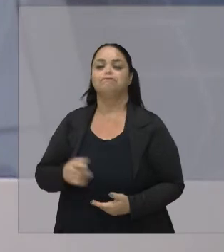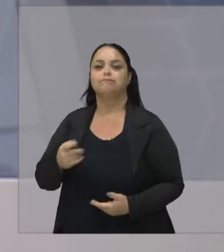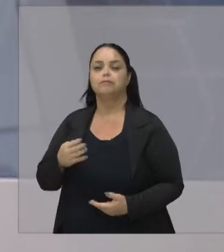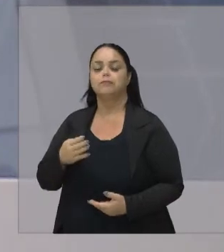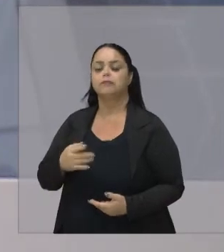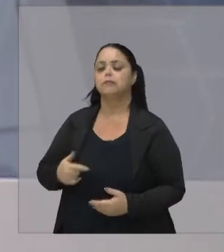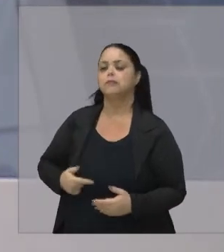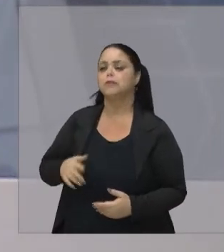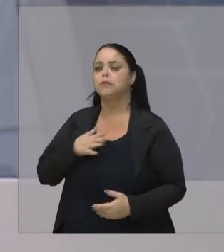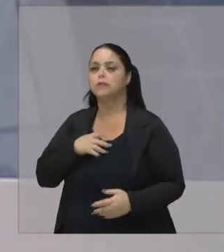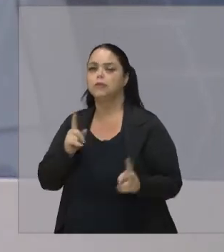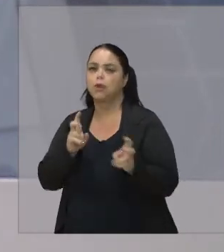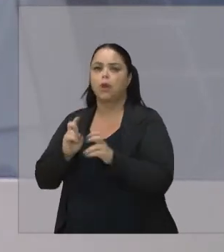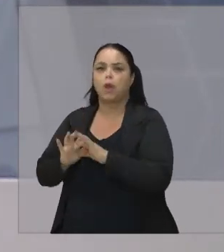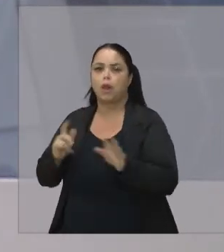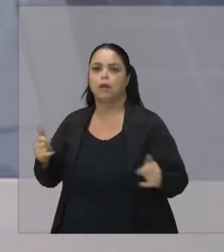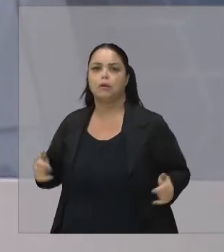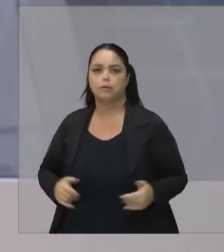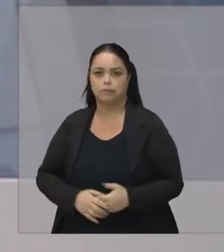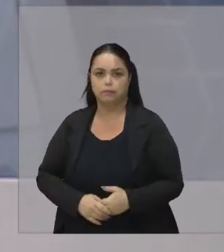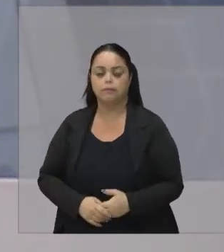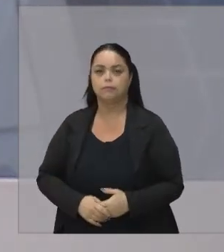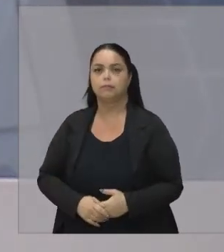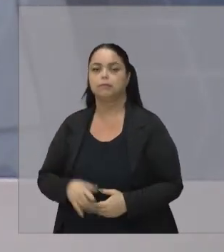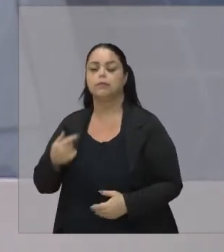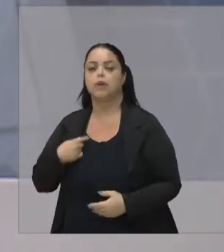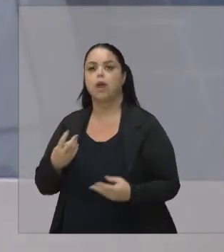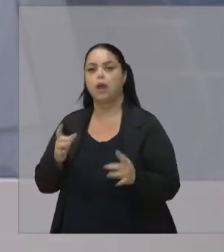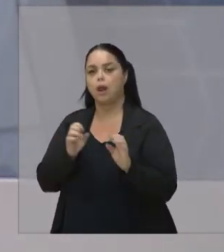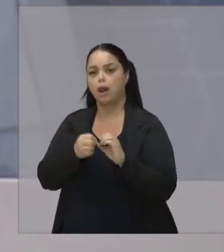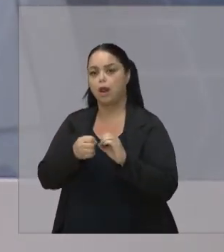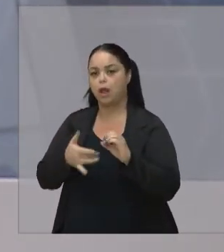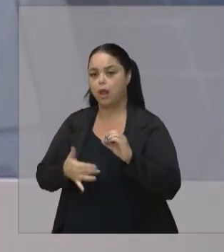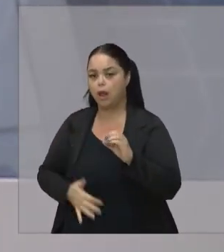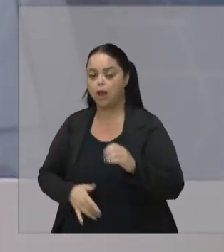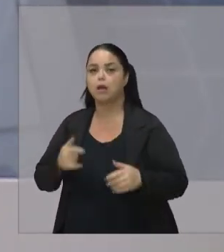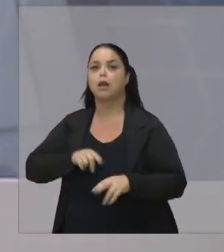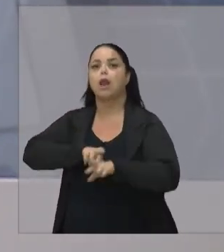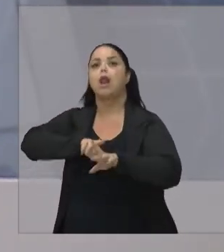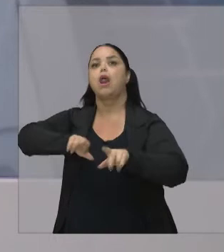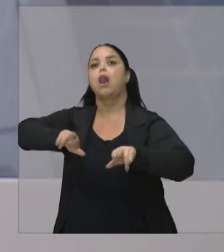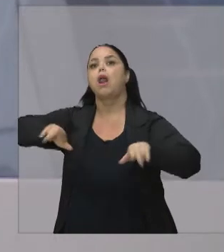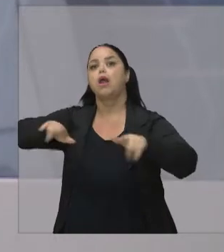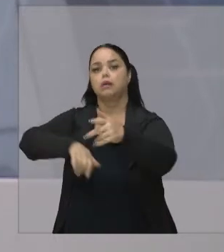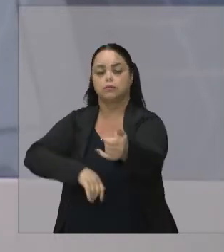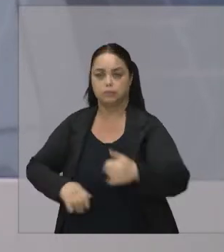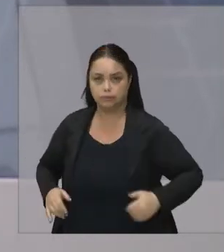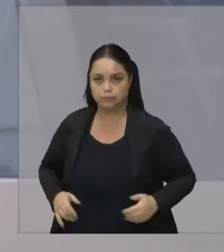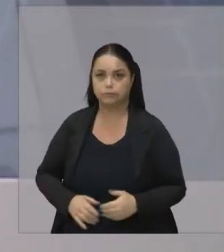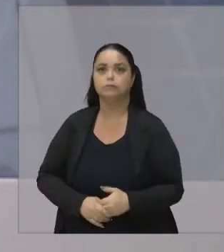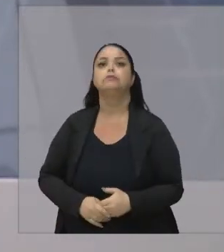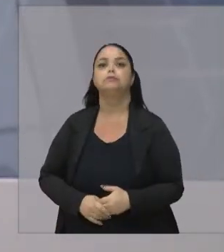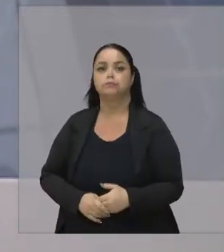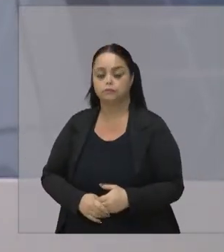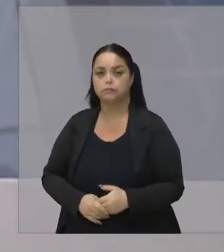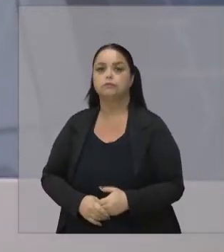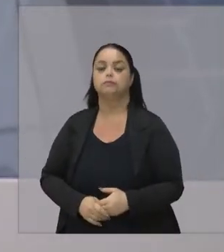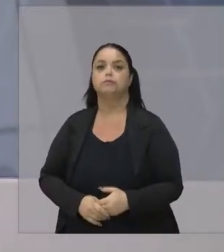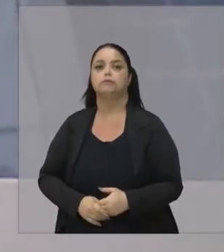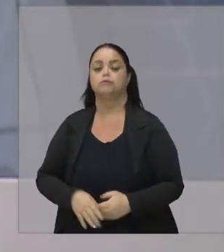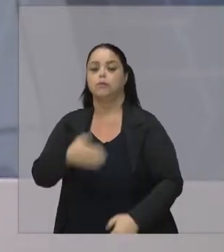passa Desapercebidos Pela característica Que diferentemente De